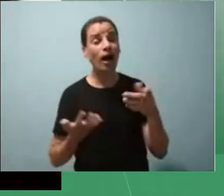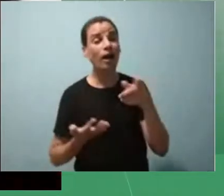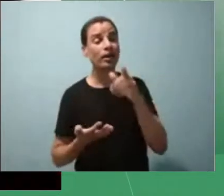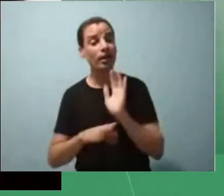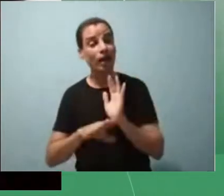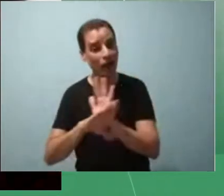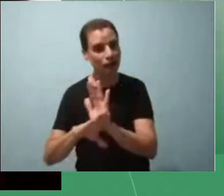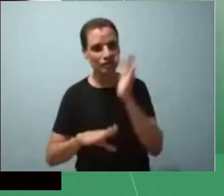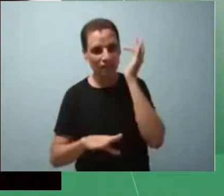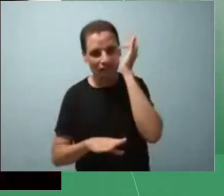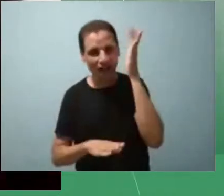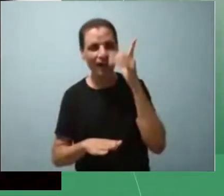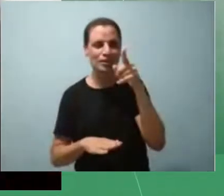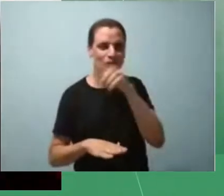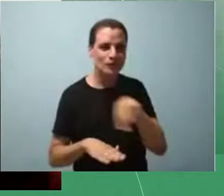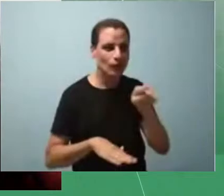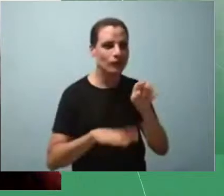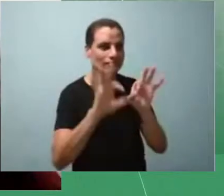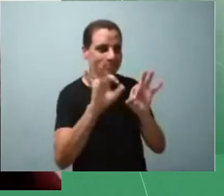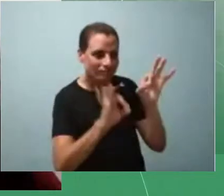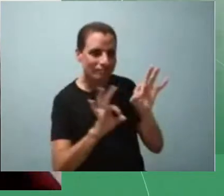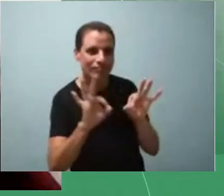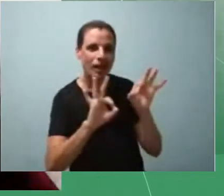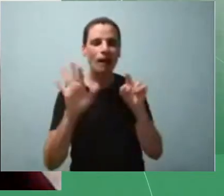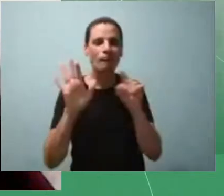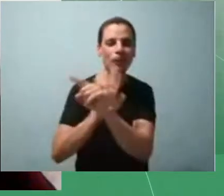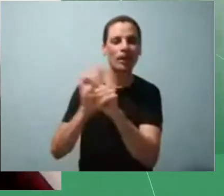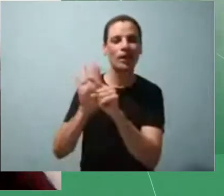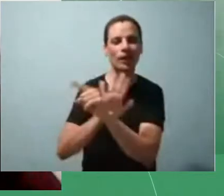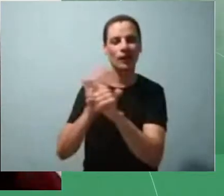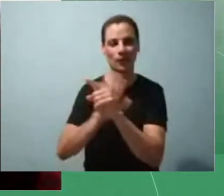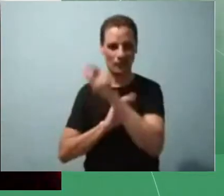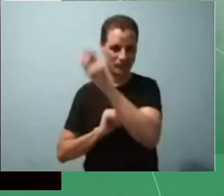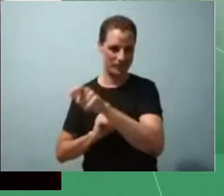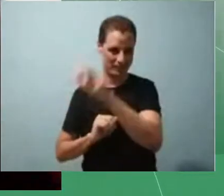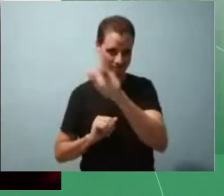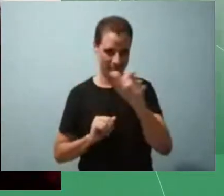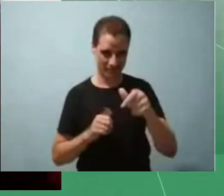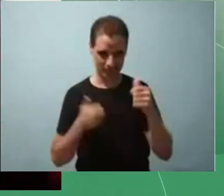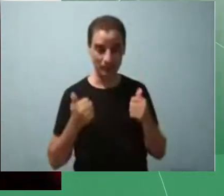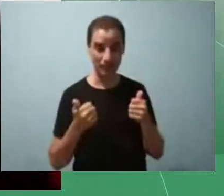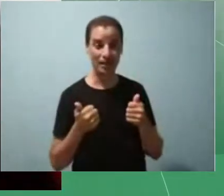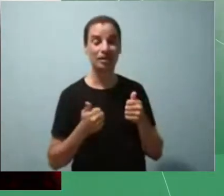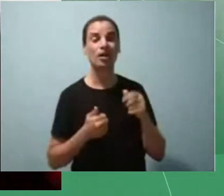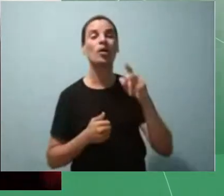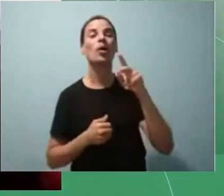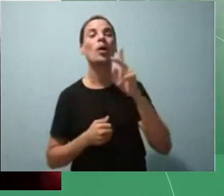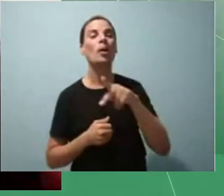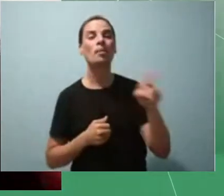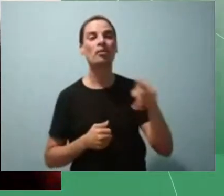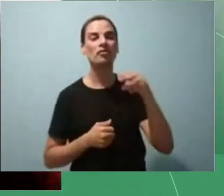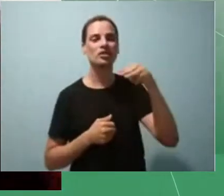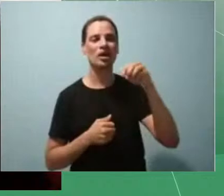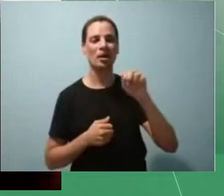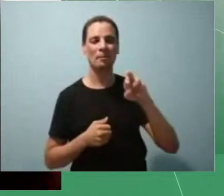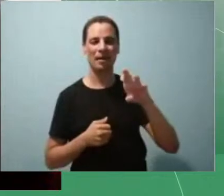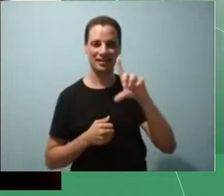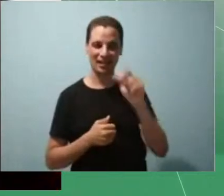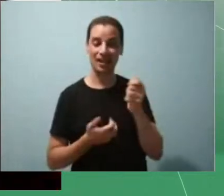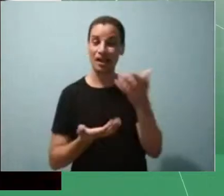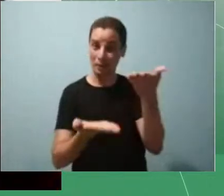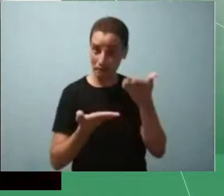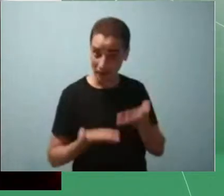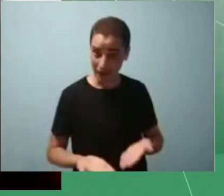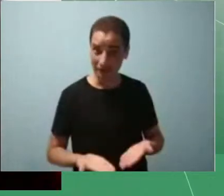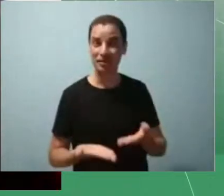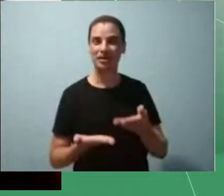aqui na hora da gente direcionar as perguntas, ok? Professora Marcela, mais uma vez, seja bem-vinda, passo a